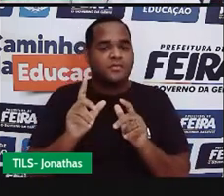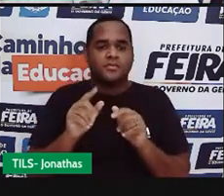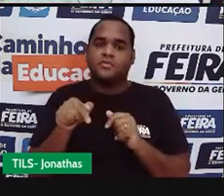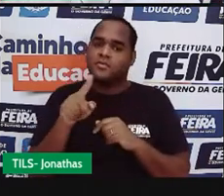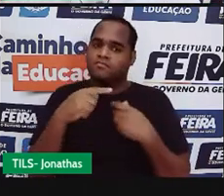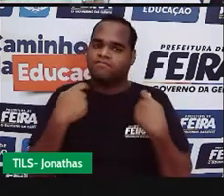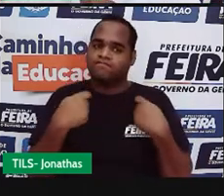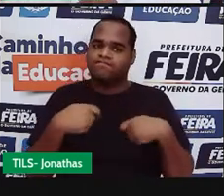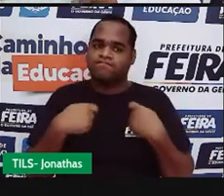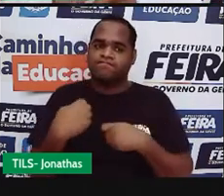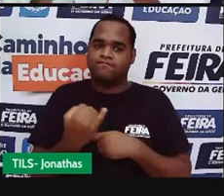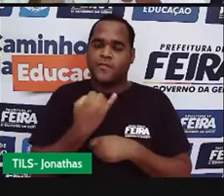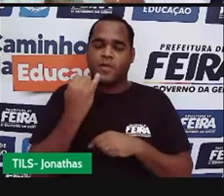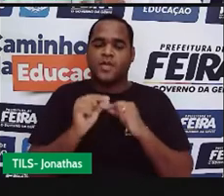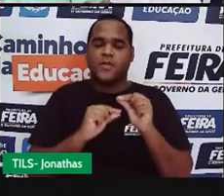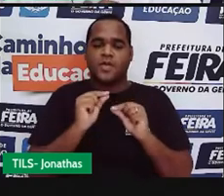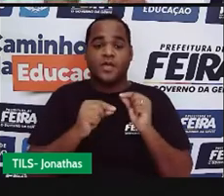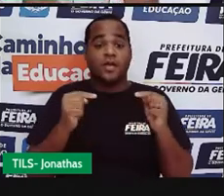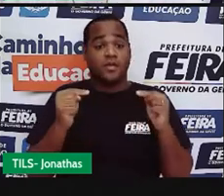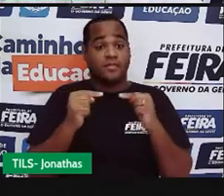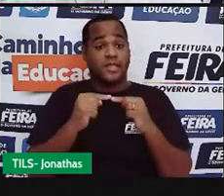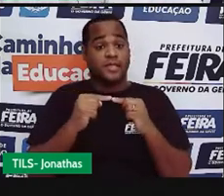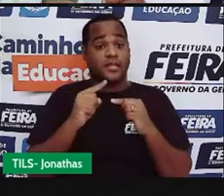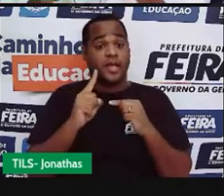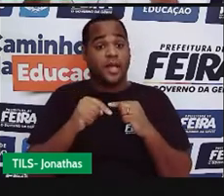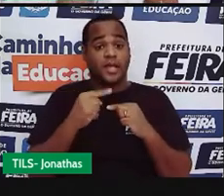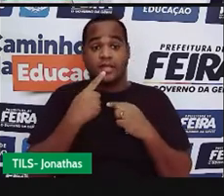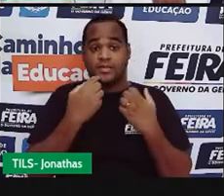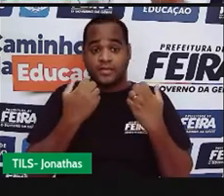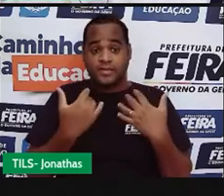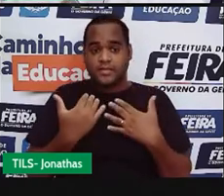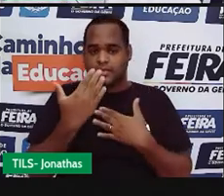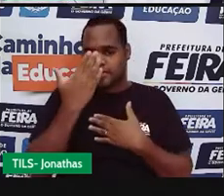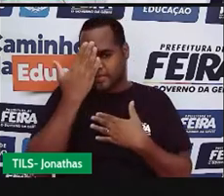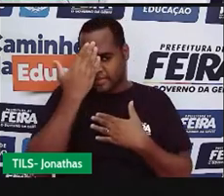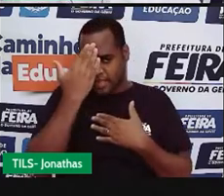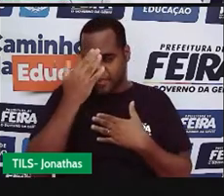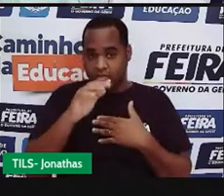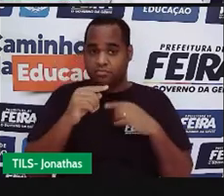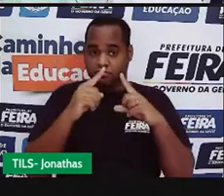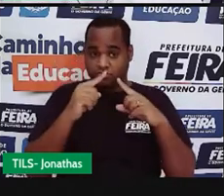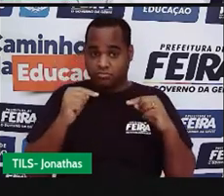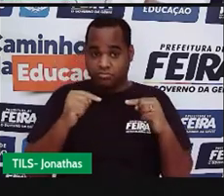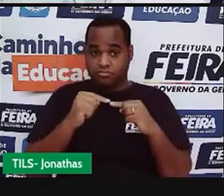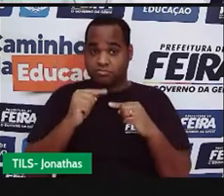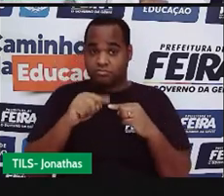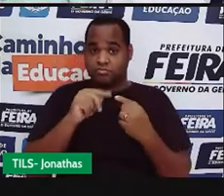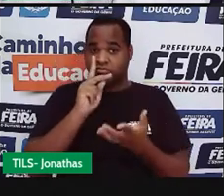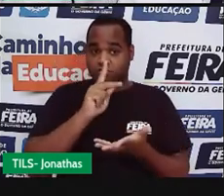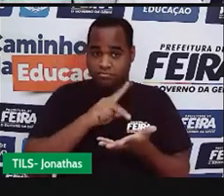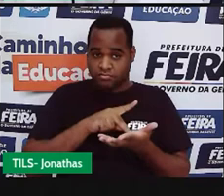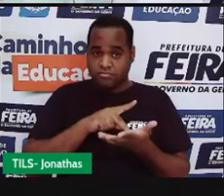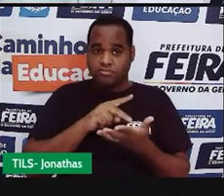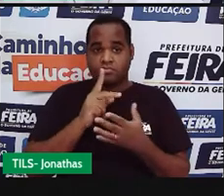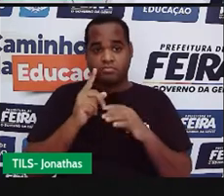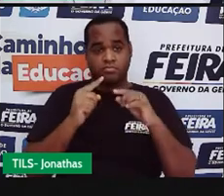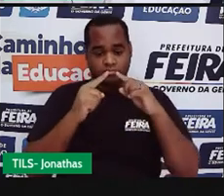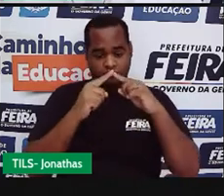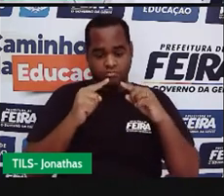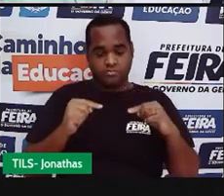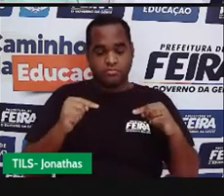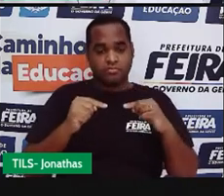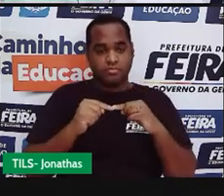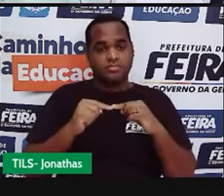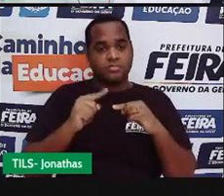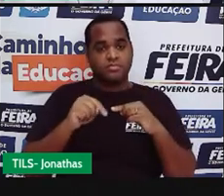uma condição, tem uma coisinha que faz com que triângulo seja triângulo, com que triângulo possa